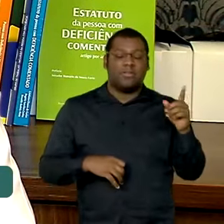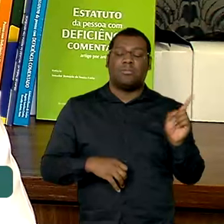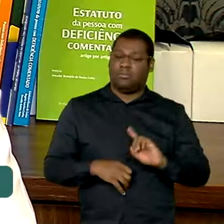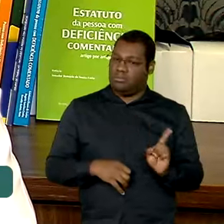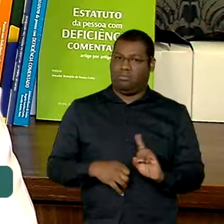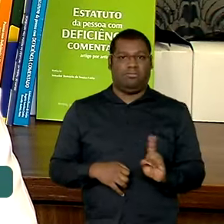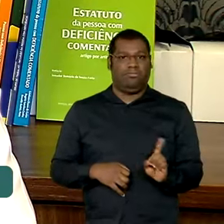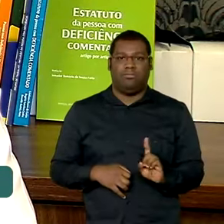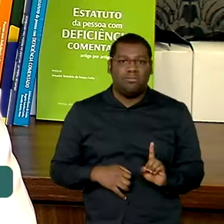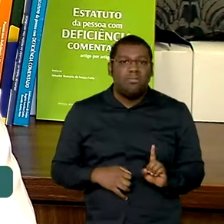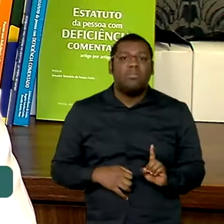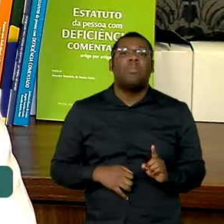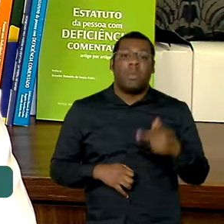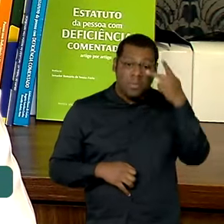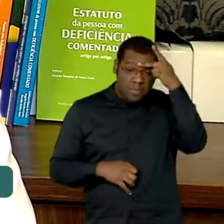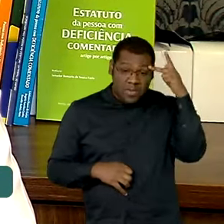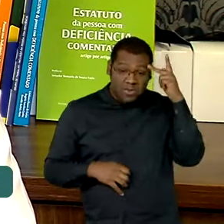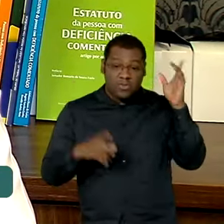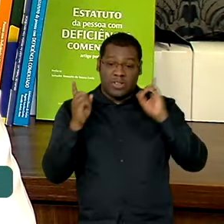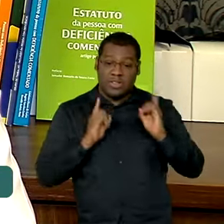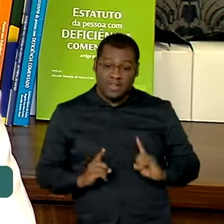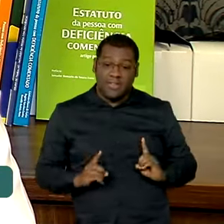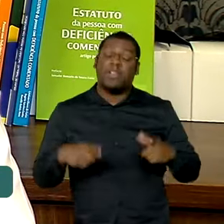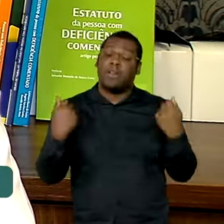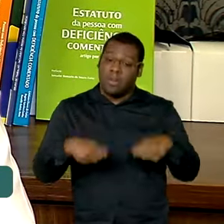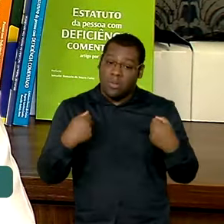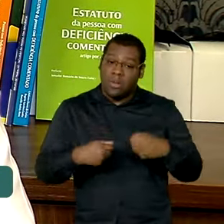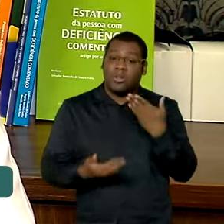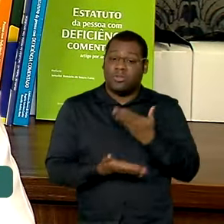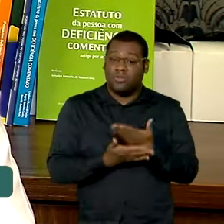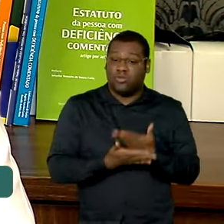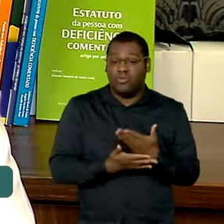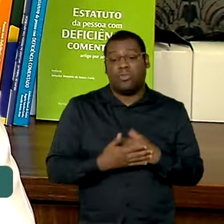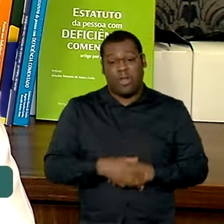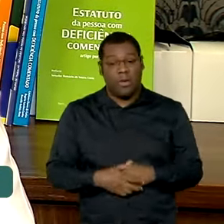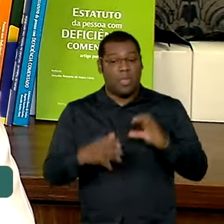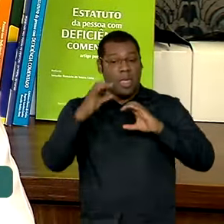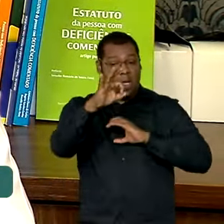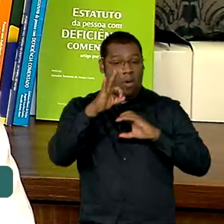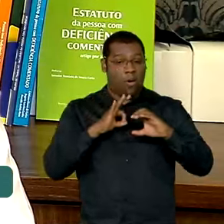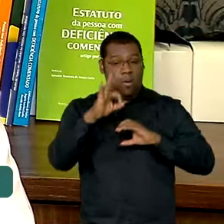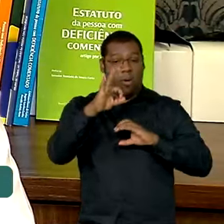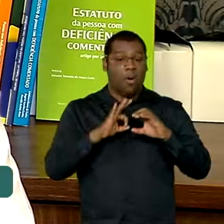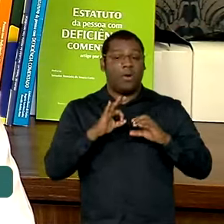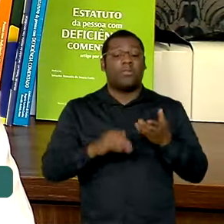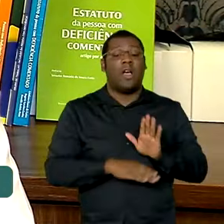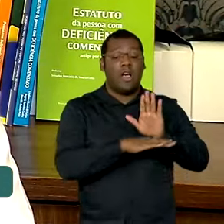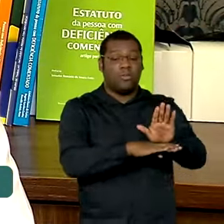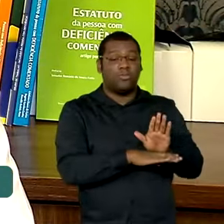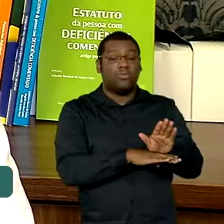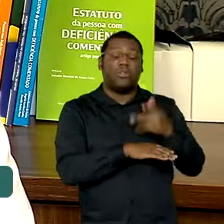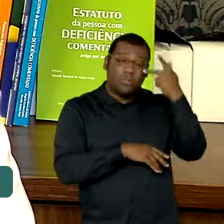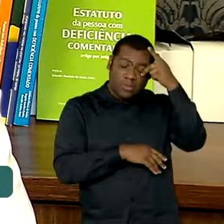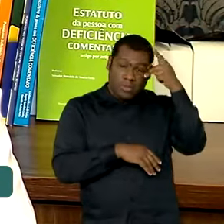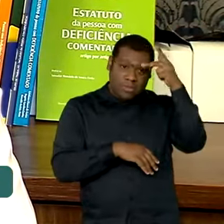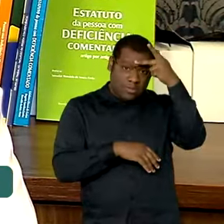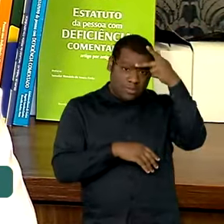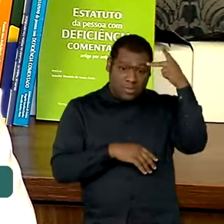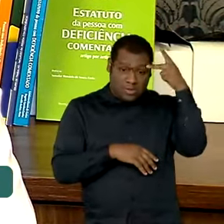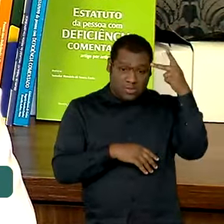também. As cotas são um meio de inserção no mercado de trabalho, é um comando constitucional.